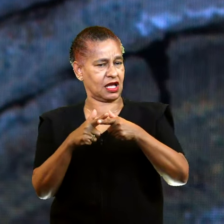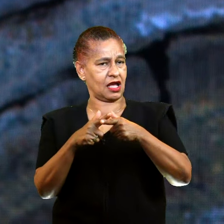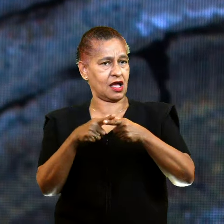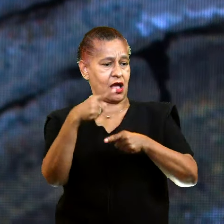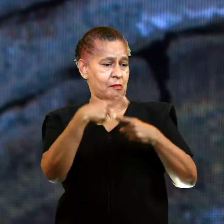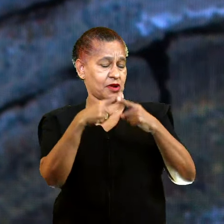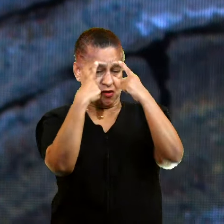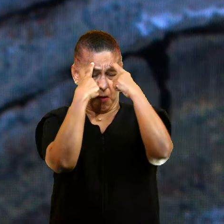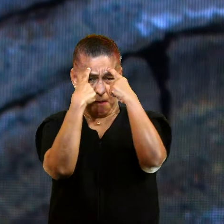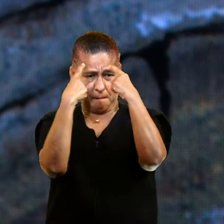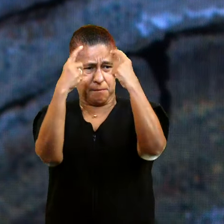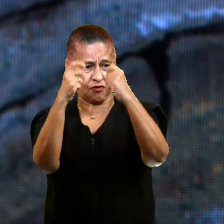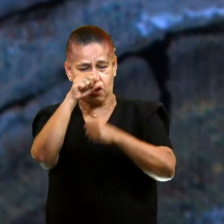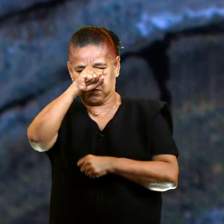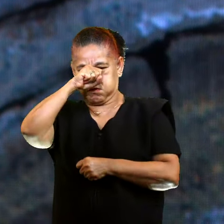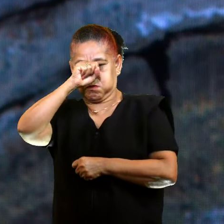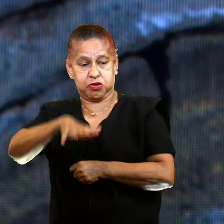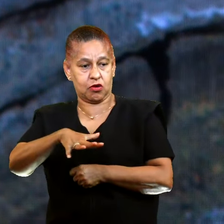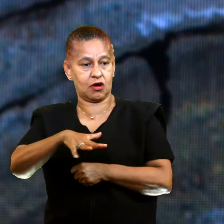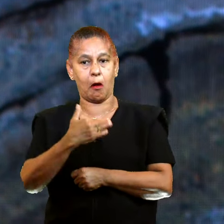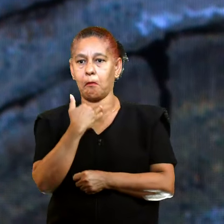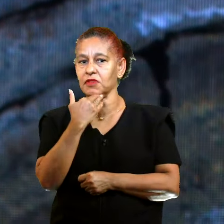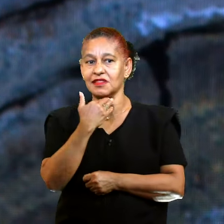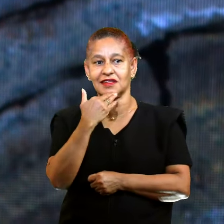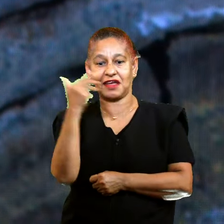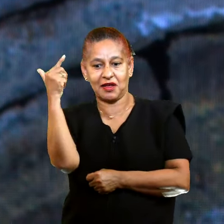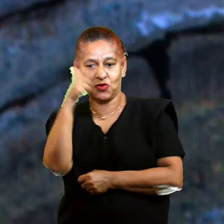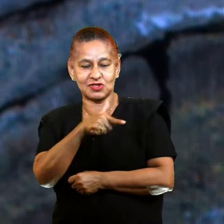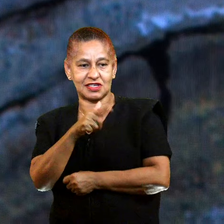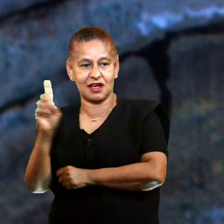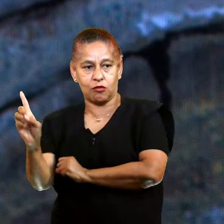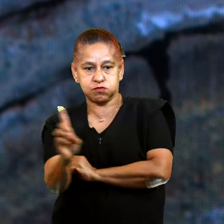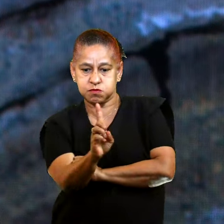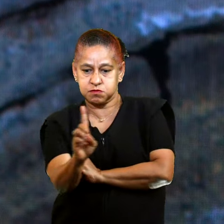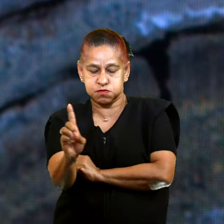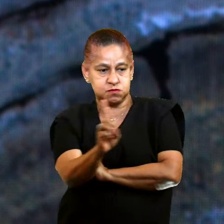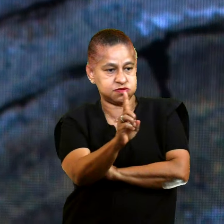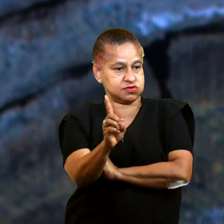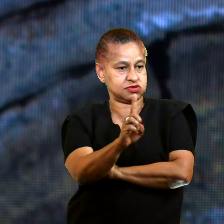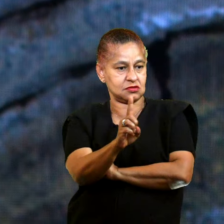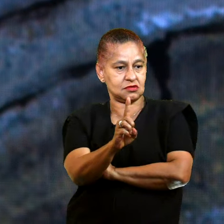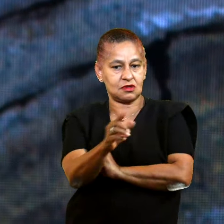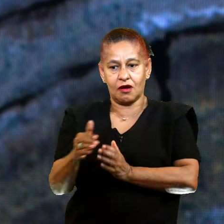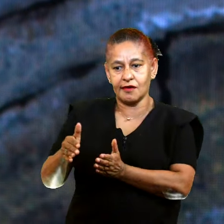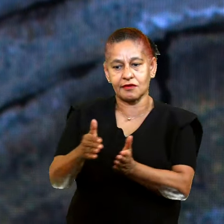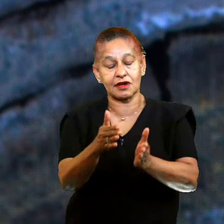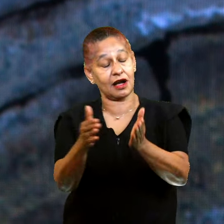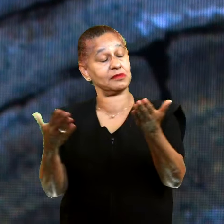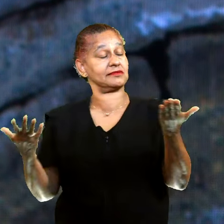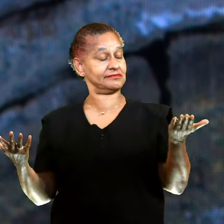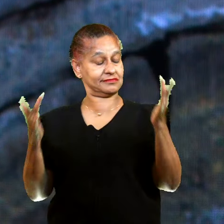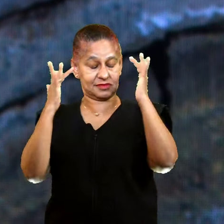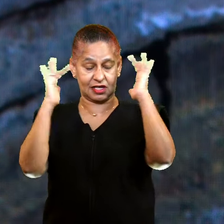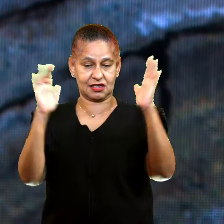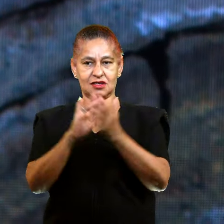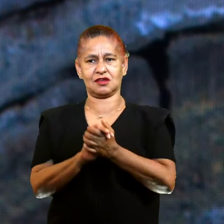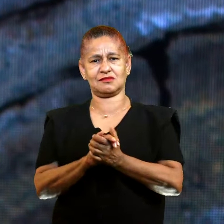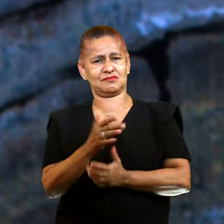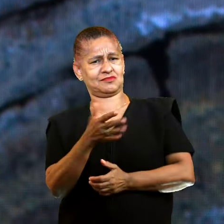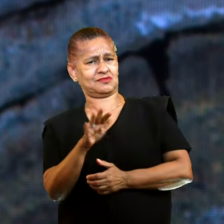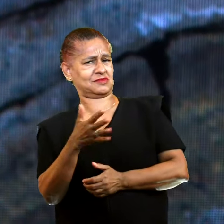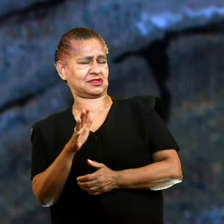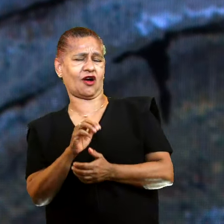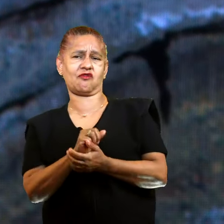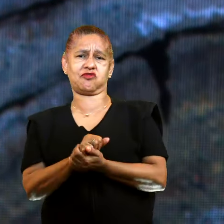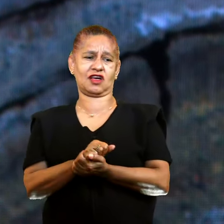violentos que ninguém podia passar por aquele caminho. Eu acho que foi daqui que surgiu o nome do tal